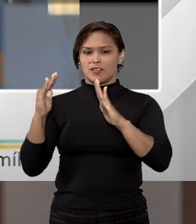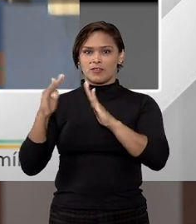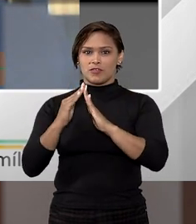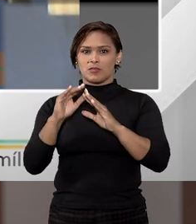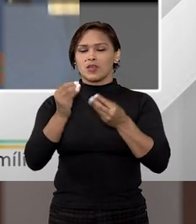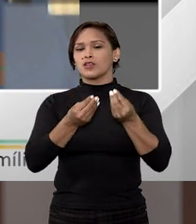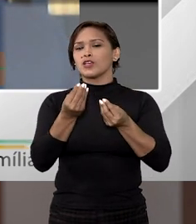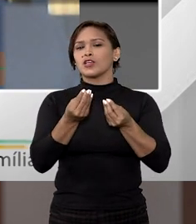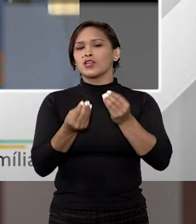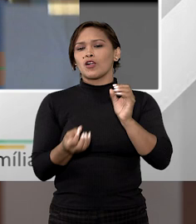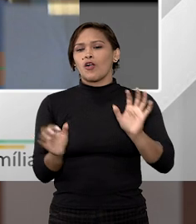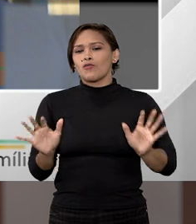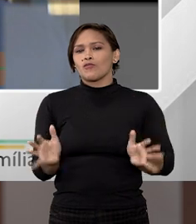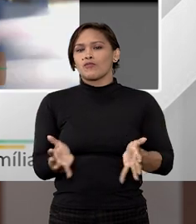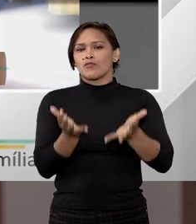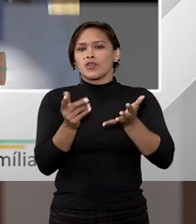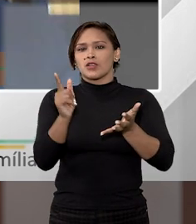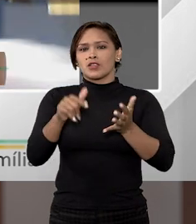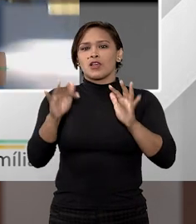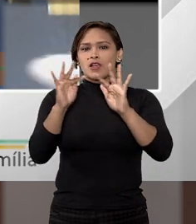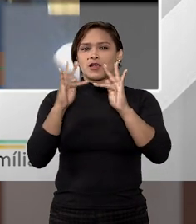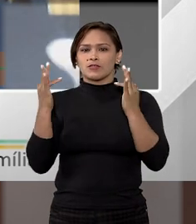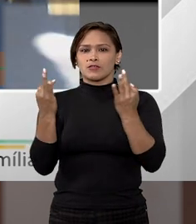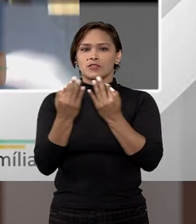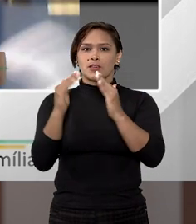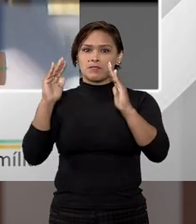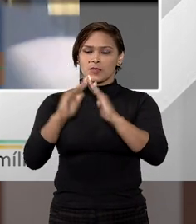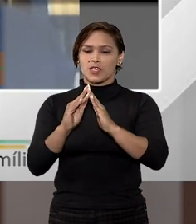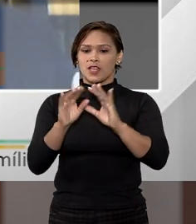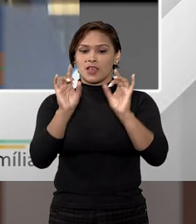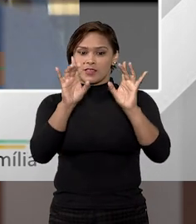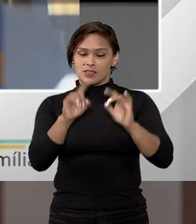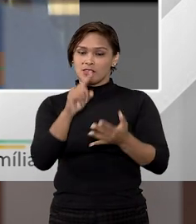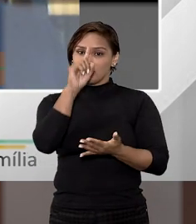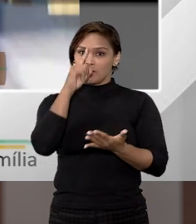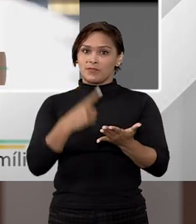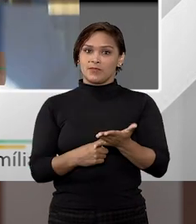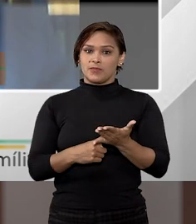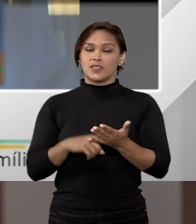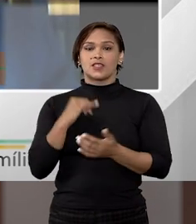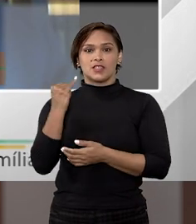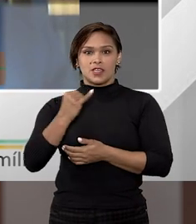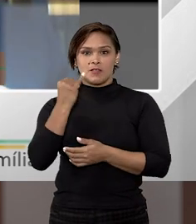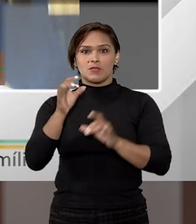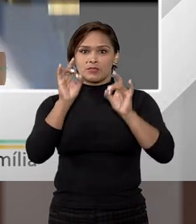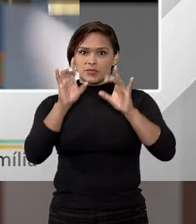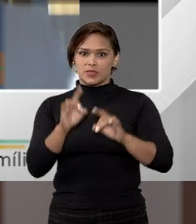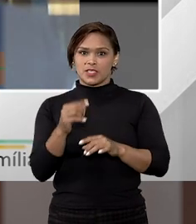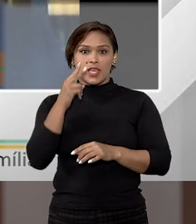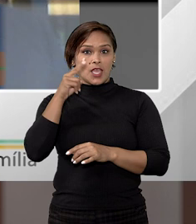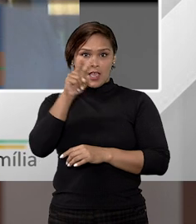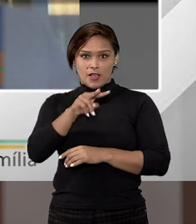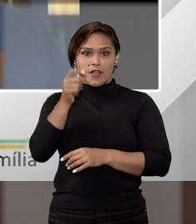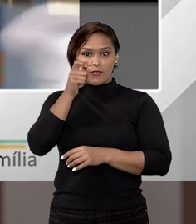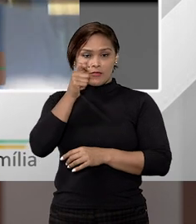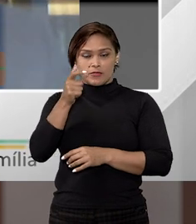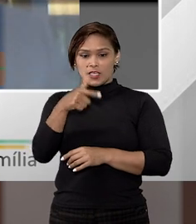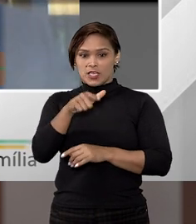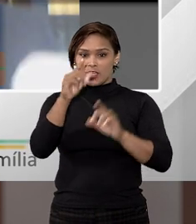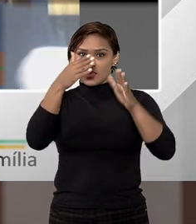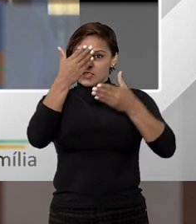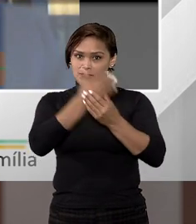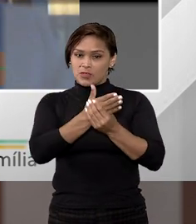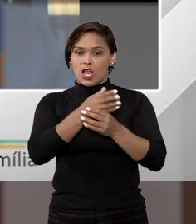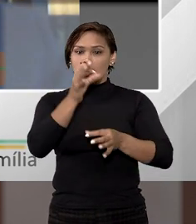que fundamenta o bem de família ao direito à moradia, a gente tem uma situação em que essa exceção é aplicada. E é importante destacar para quem está nos assistindo que esse